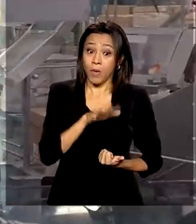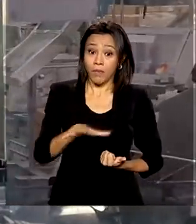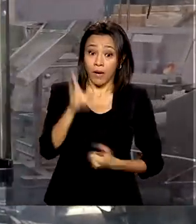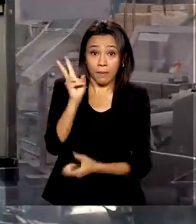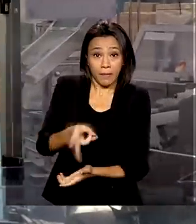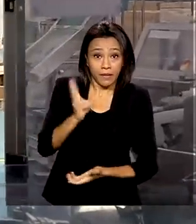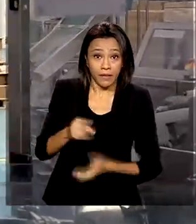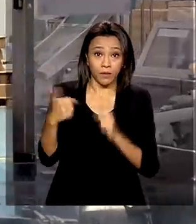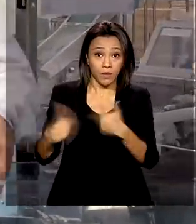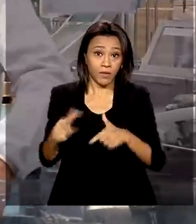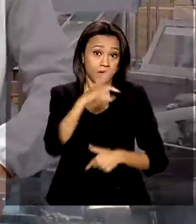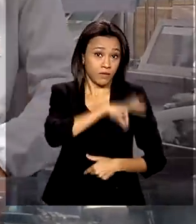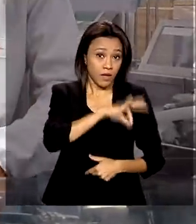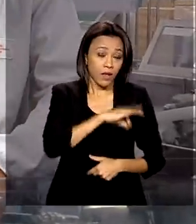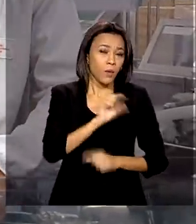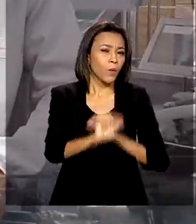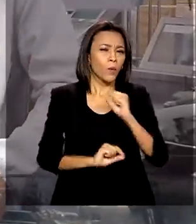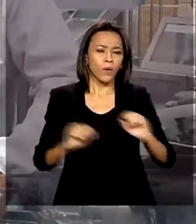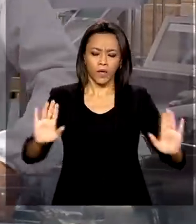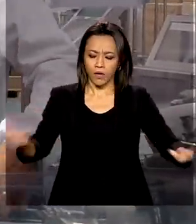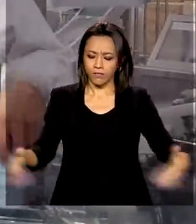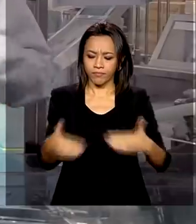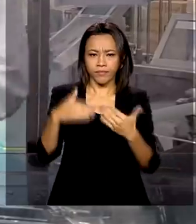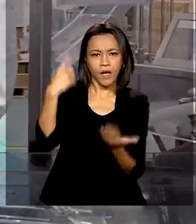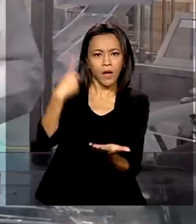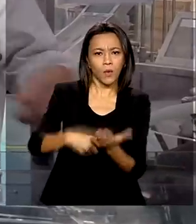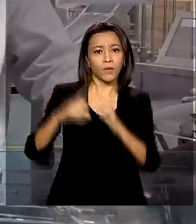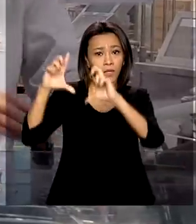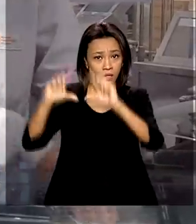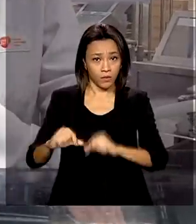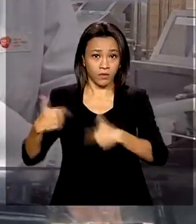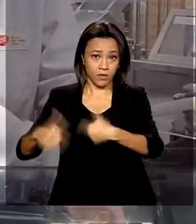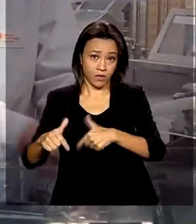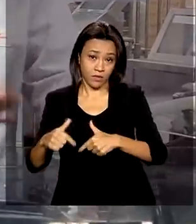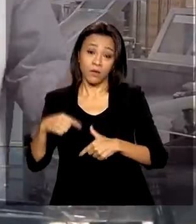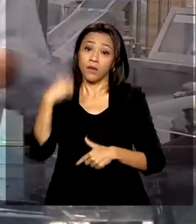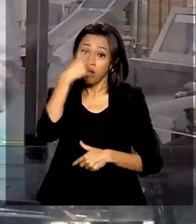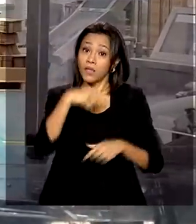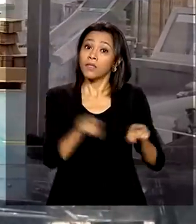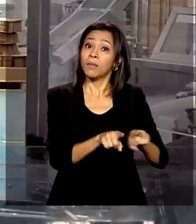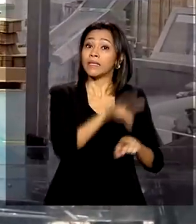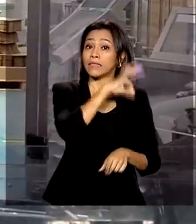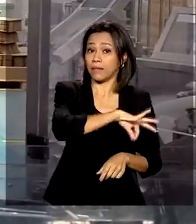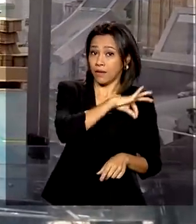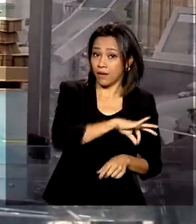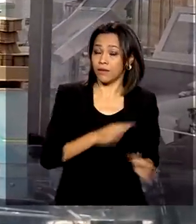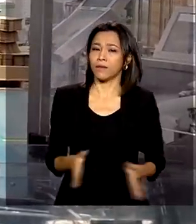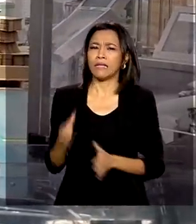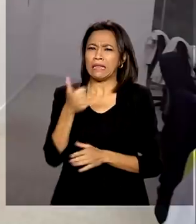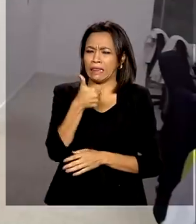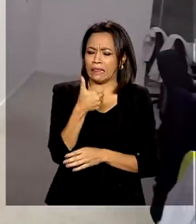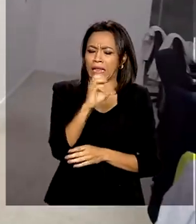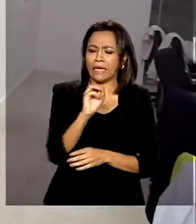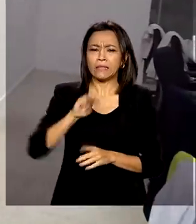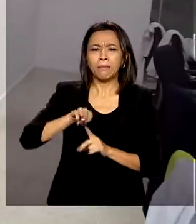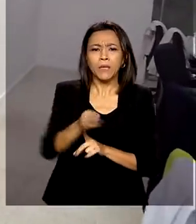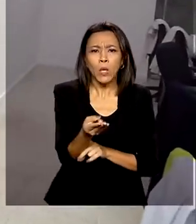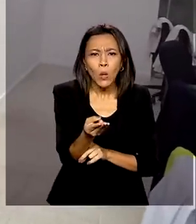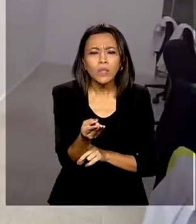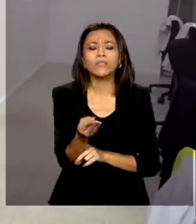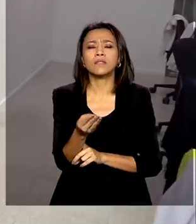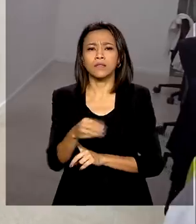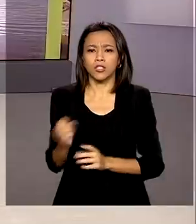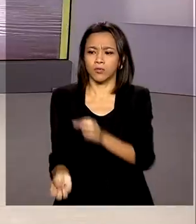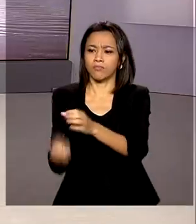emprego e da renda, que prevê acordos de redução de jornada e de salário. Serão cerca de 10 milhões de postos de